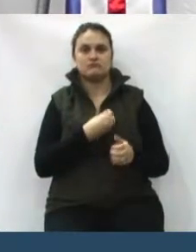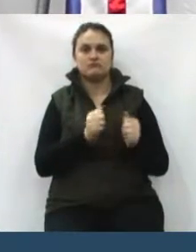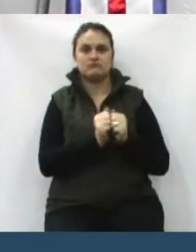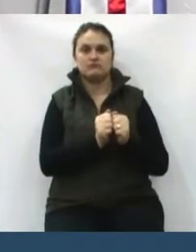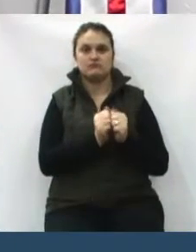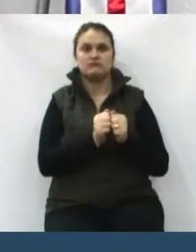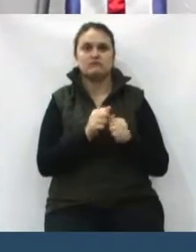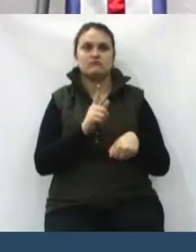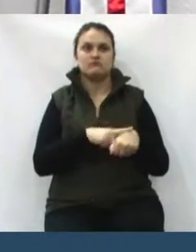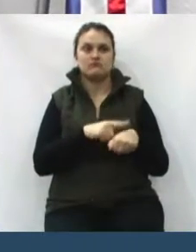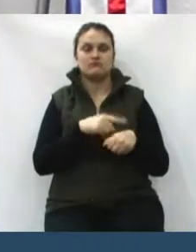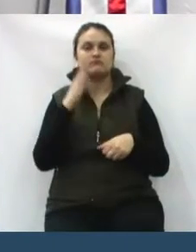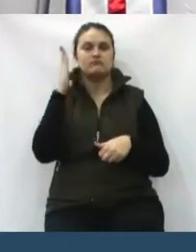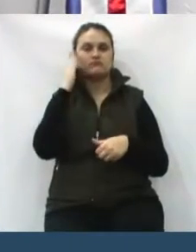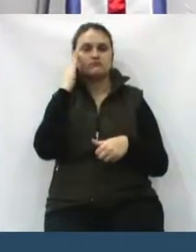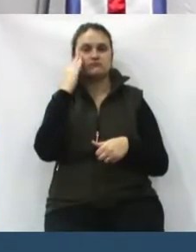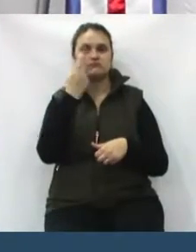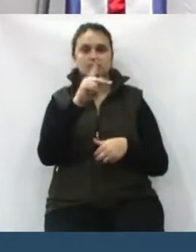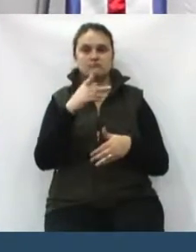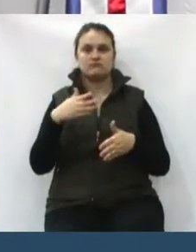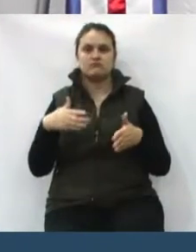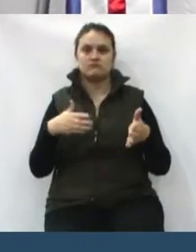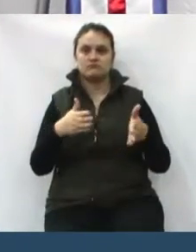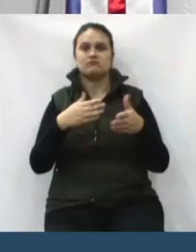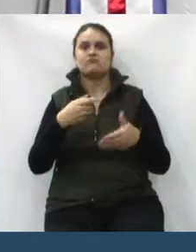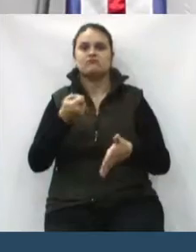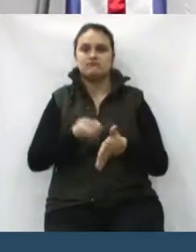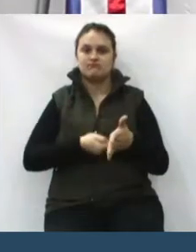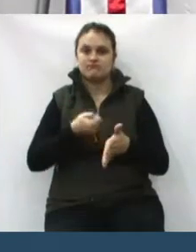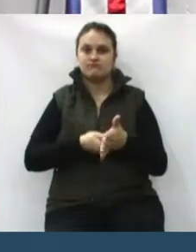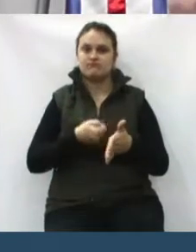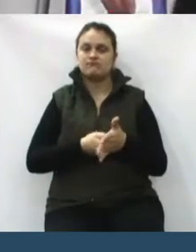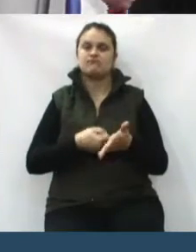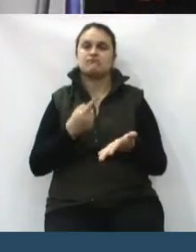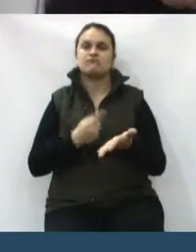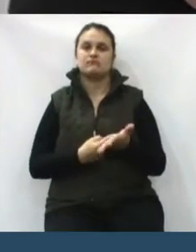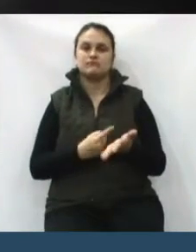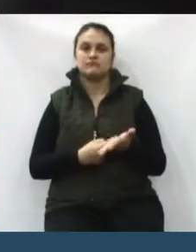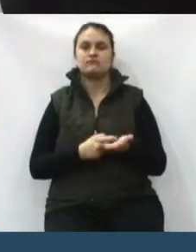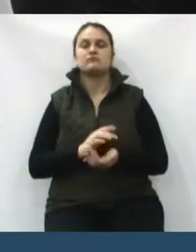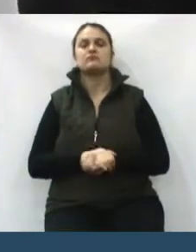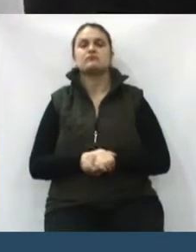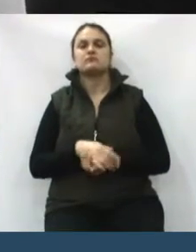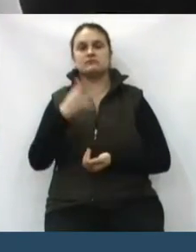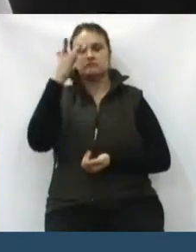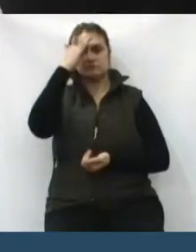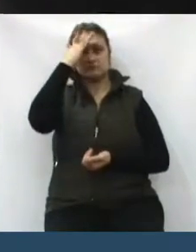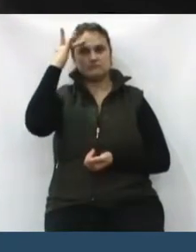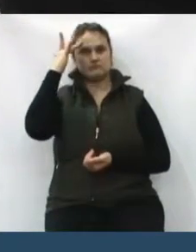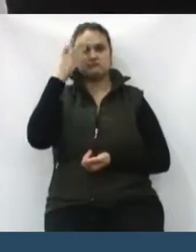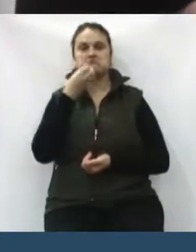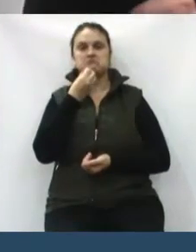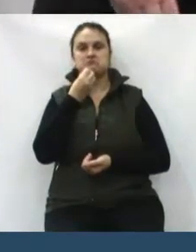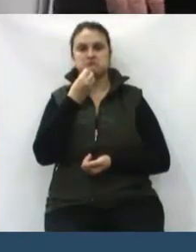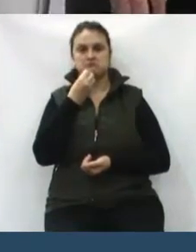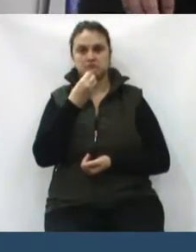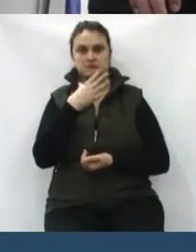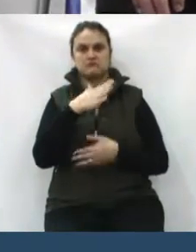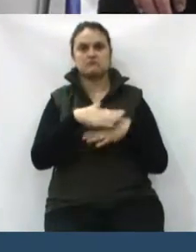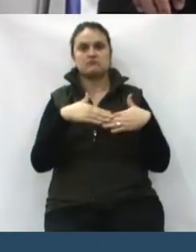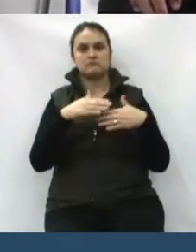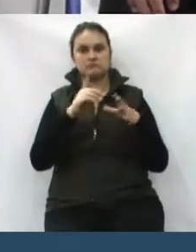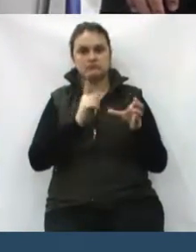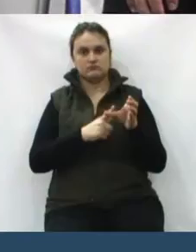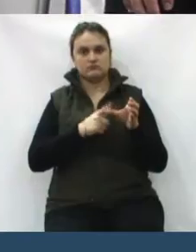tempos aí, sabemos aí do seu empenho, sua dedicação, uma pessoa muito benquista na